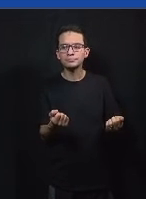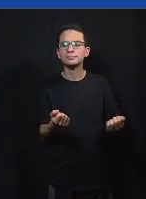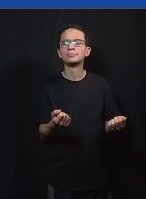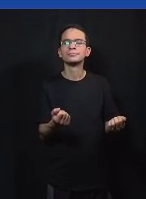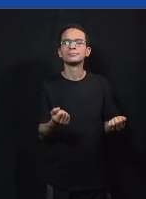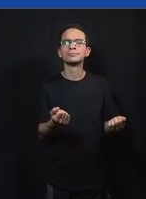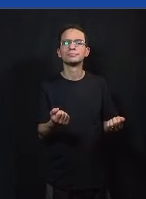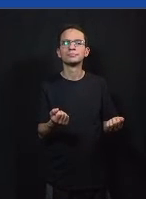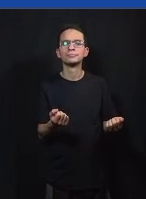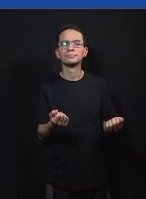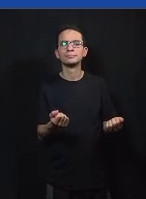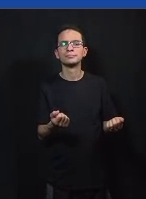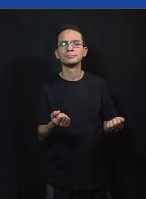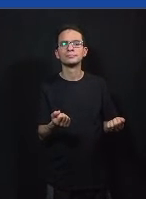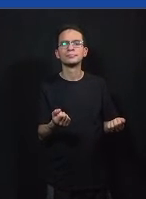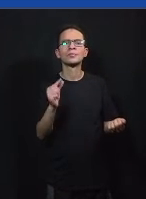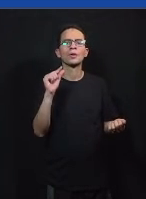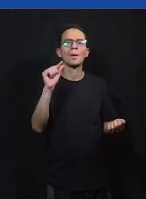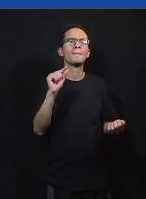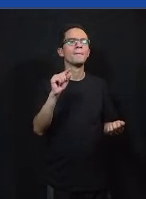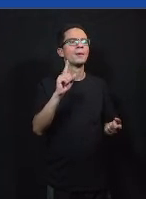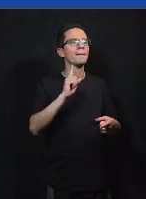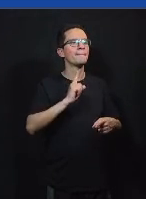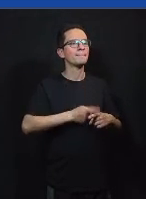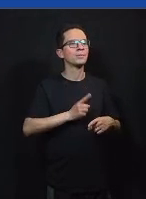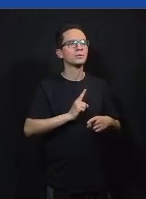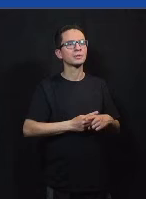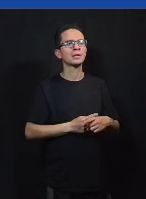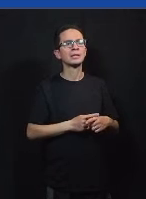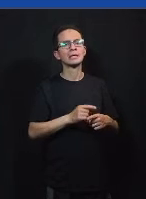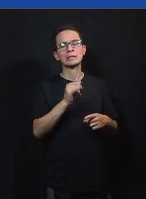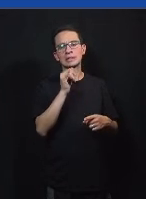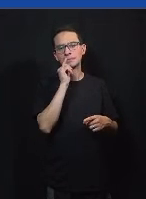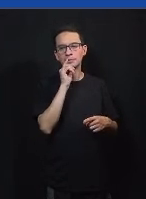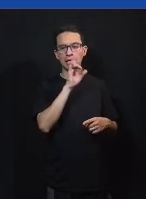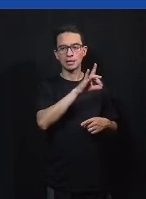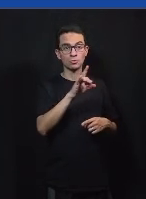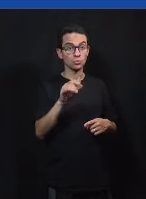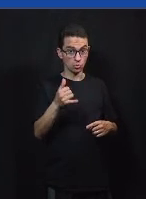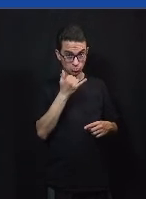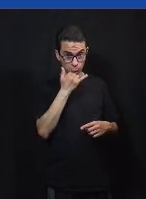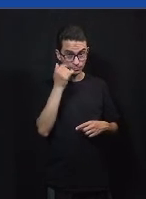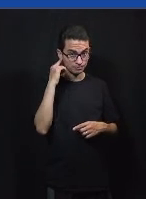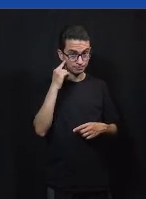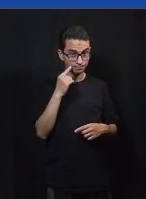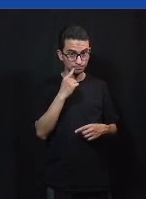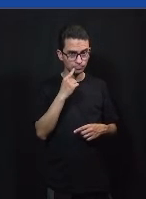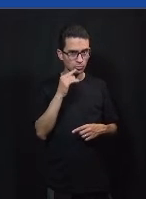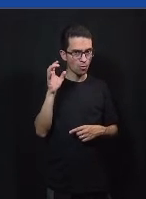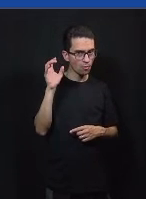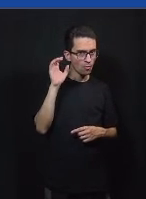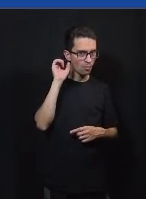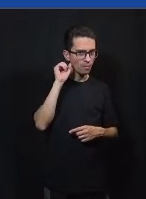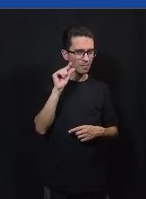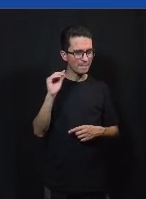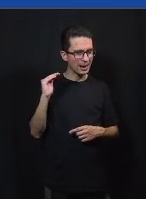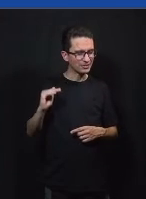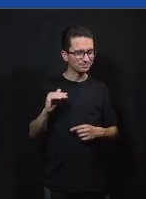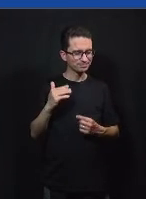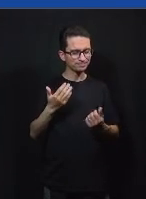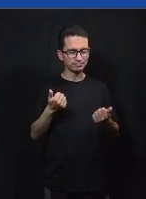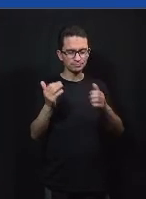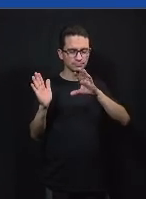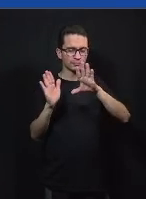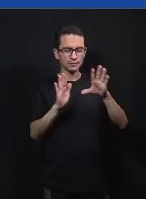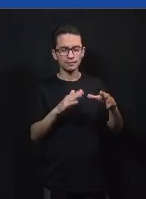para quem está assistindo um pouco de como funciona na prática nem todo mundo teve a chance de participar de um debate enquanto era estudante ou até